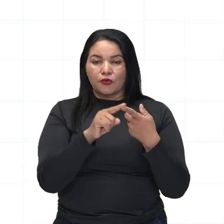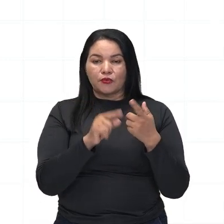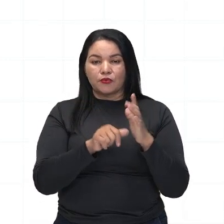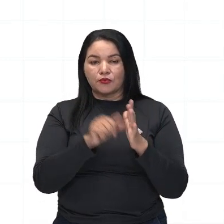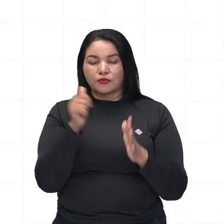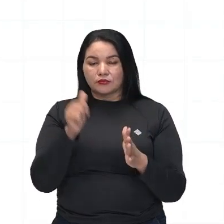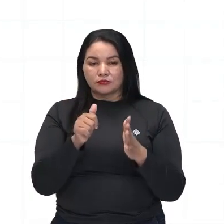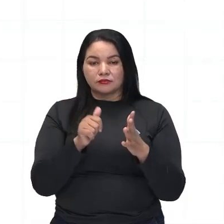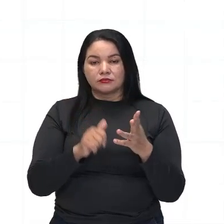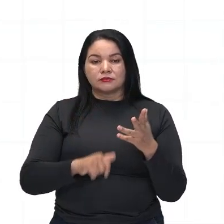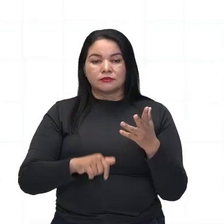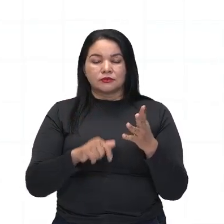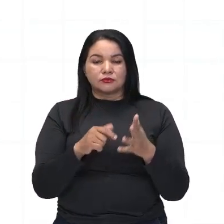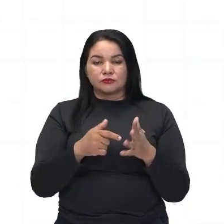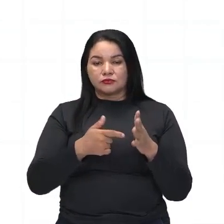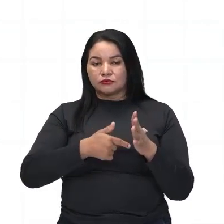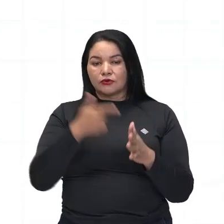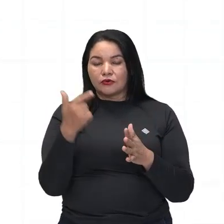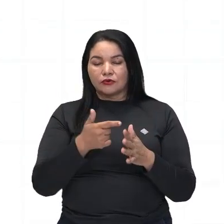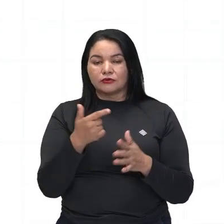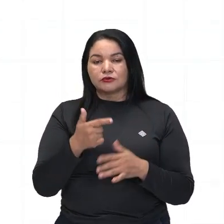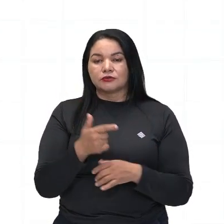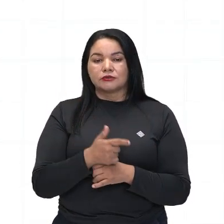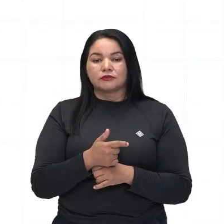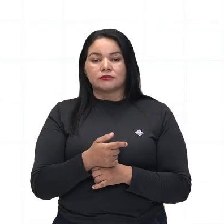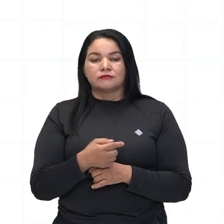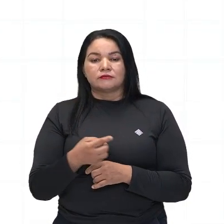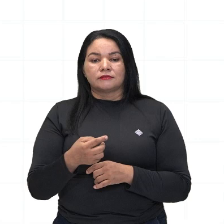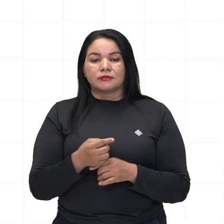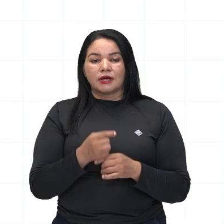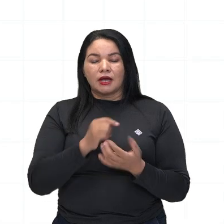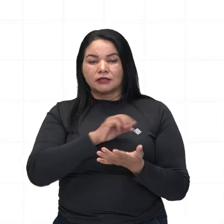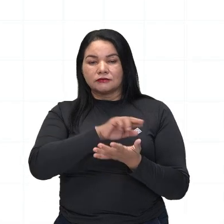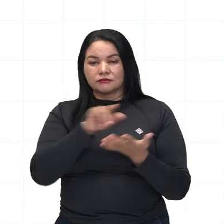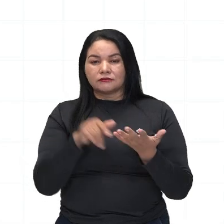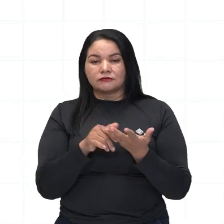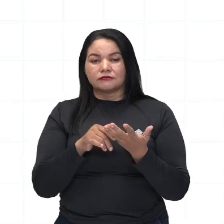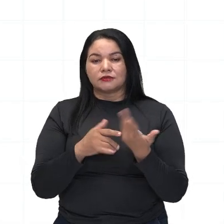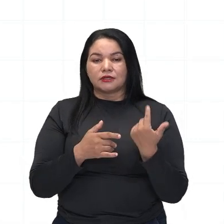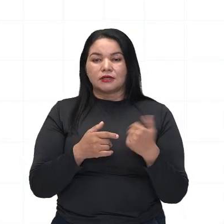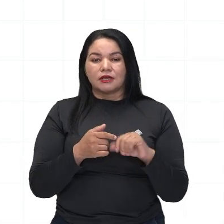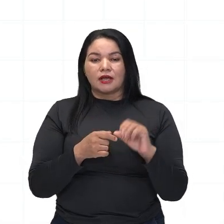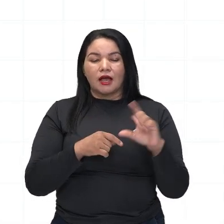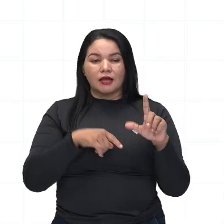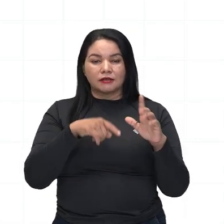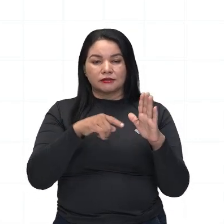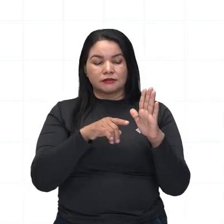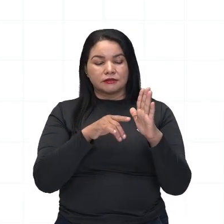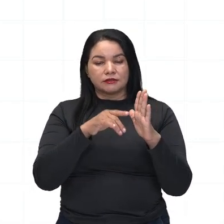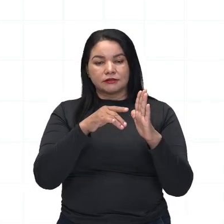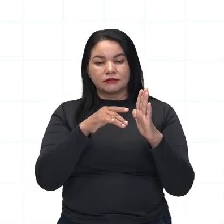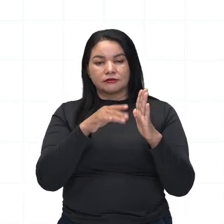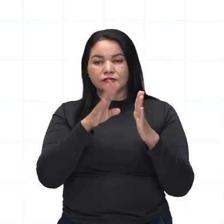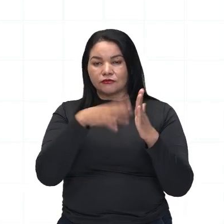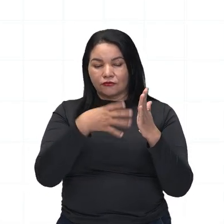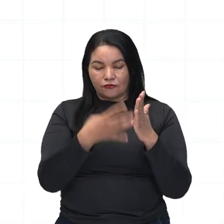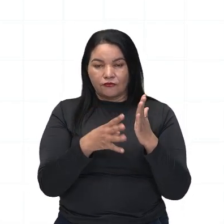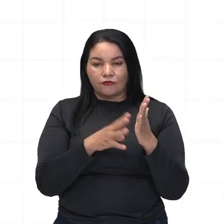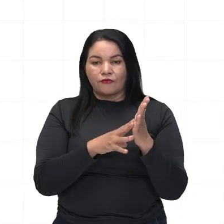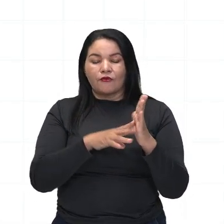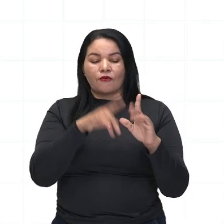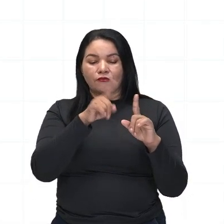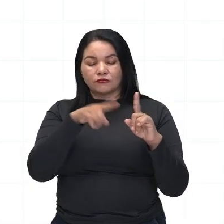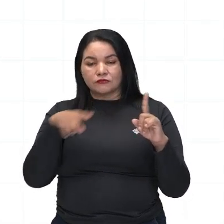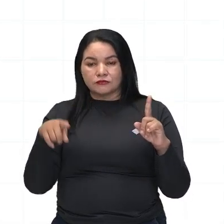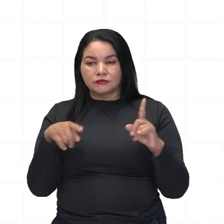o texto de número 2 aqui, olha só, com dados estatísticos, certo? Com uma informação quantificada.